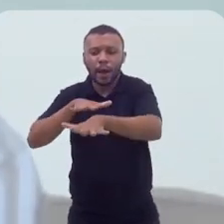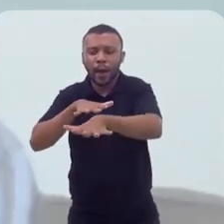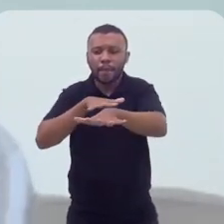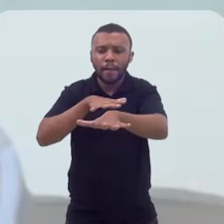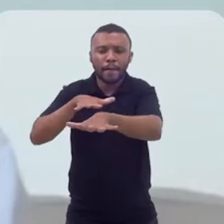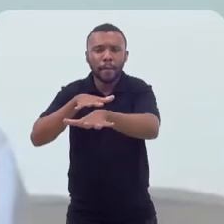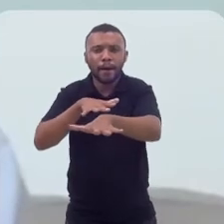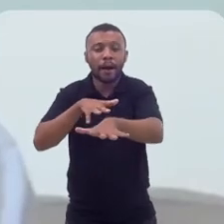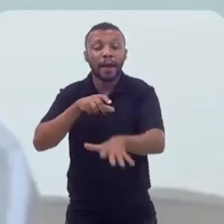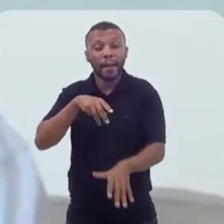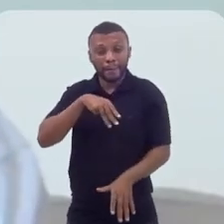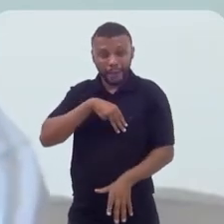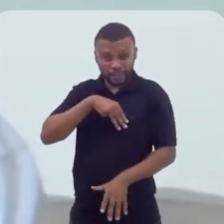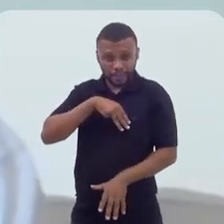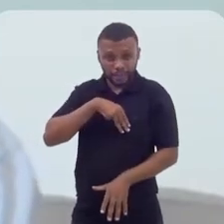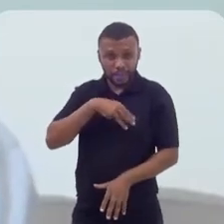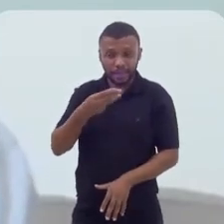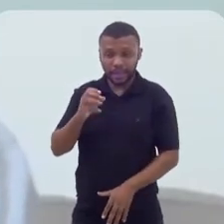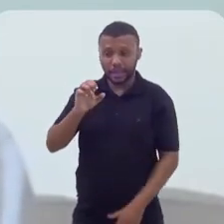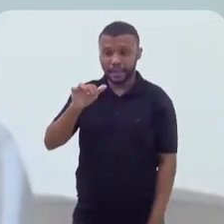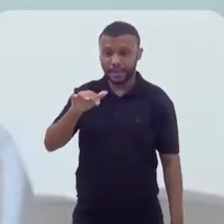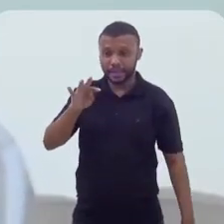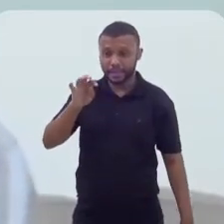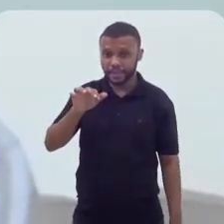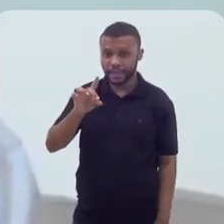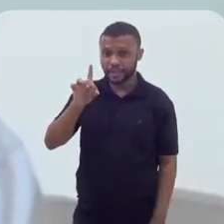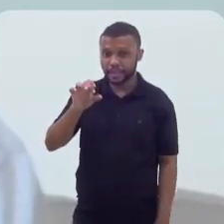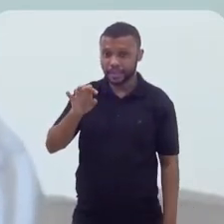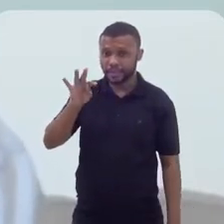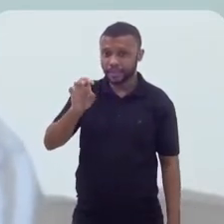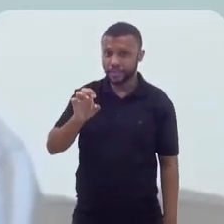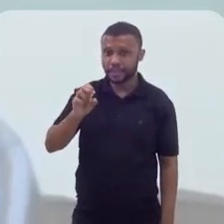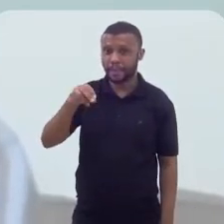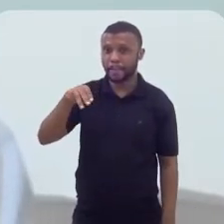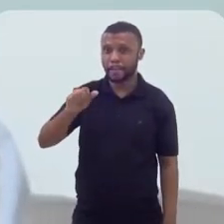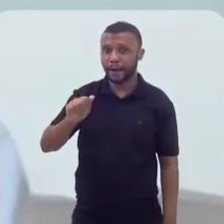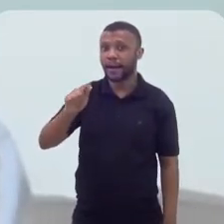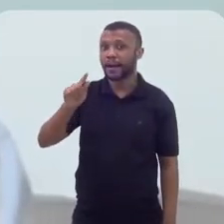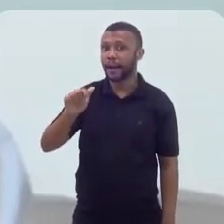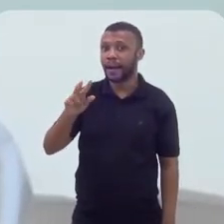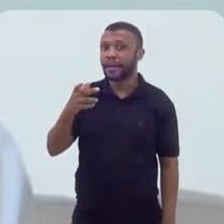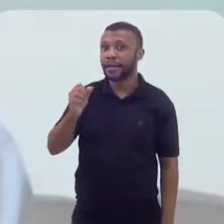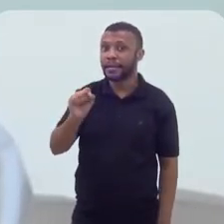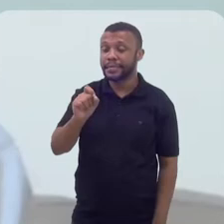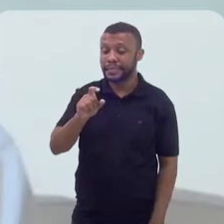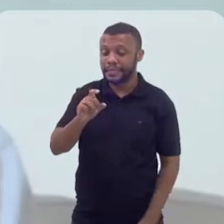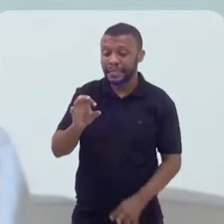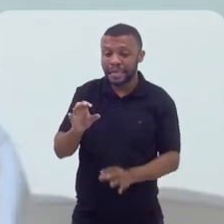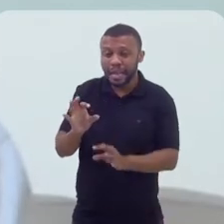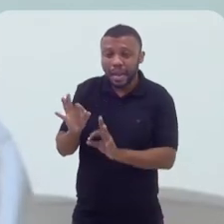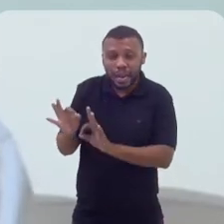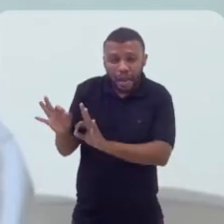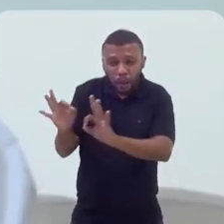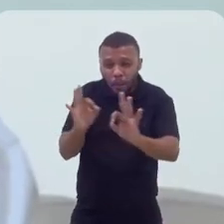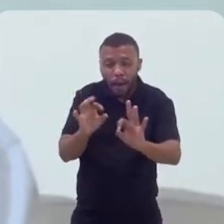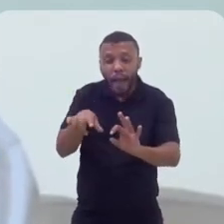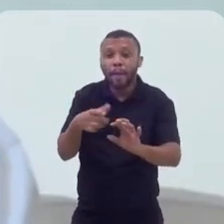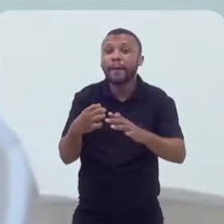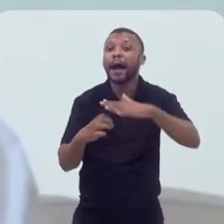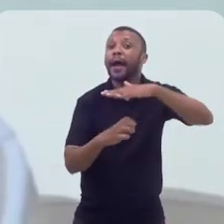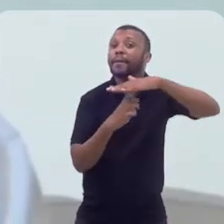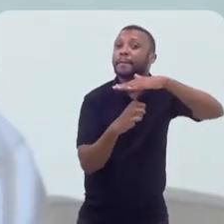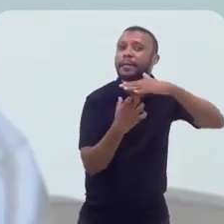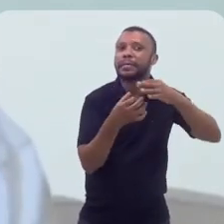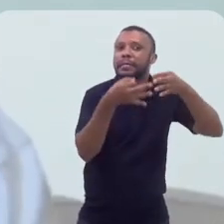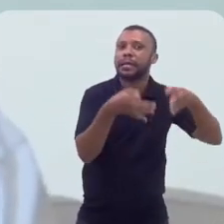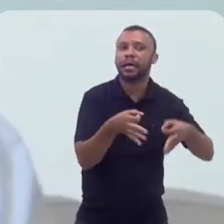Magalhães e Madureira. Nenhuma dessas agremiações é empresa. São grêmios recreativos. Portanto,